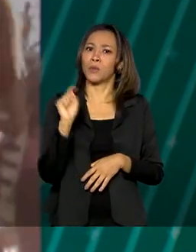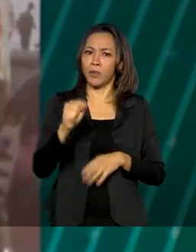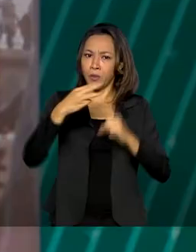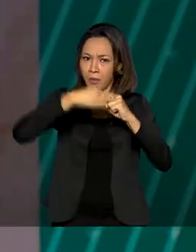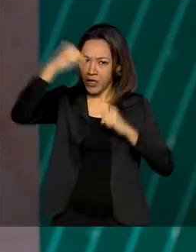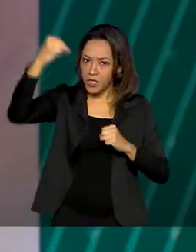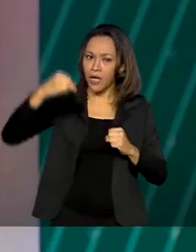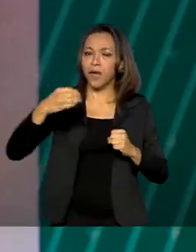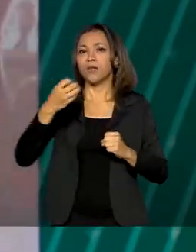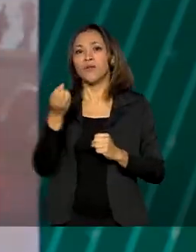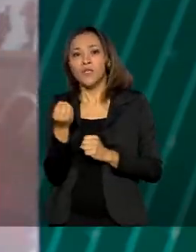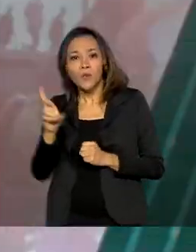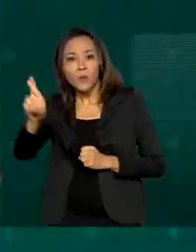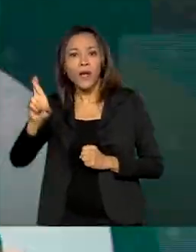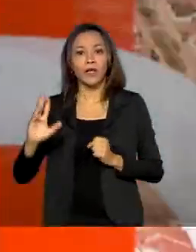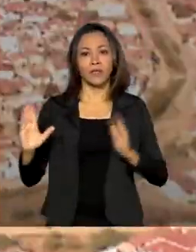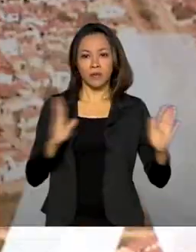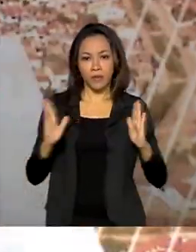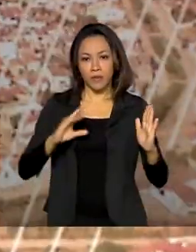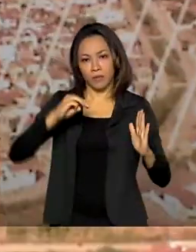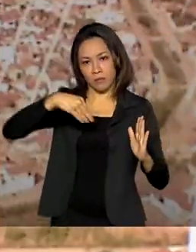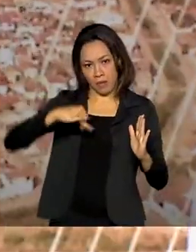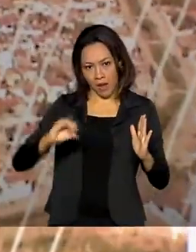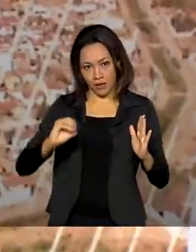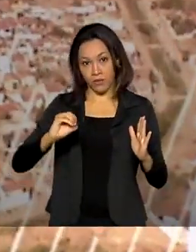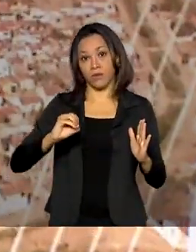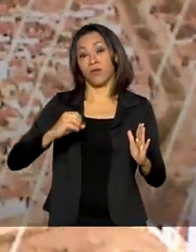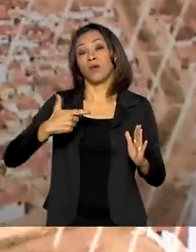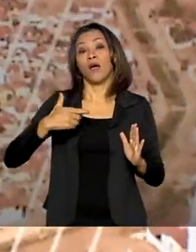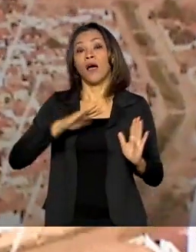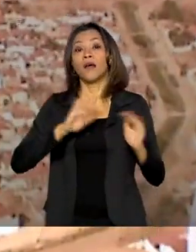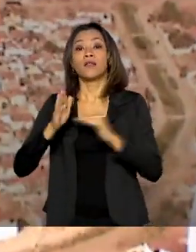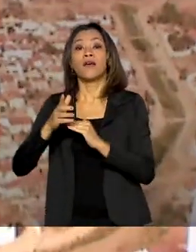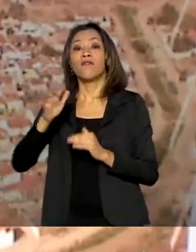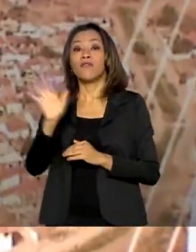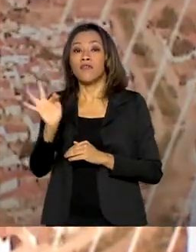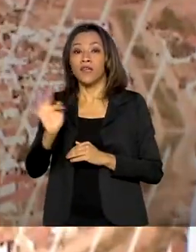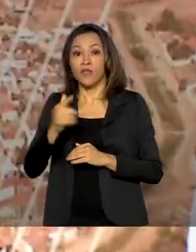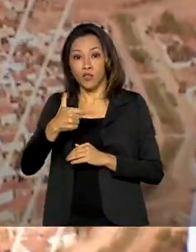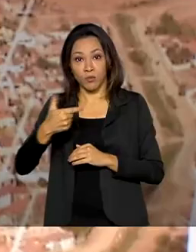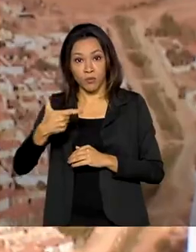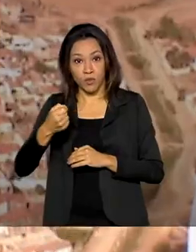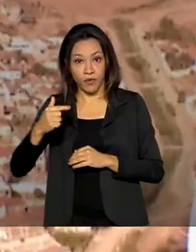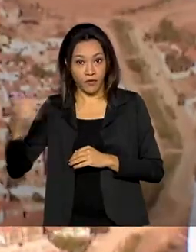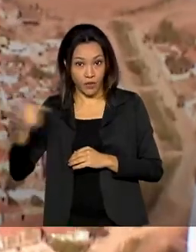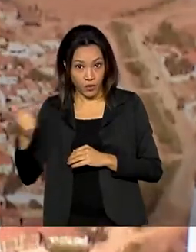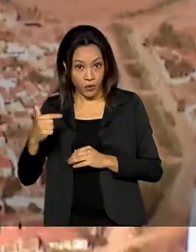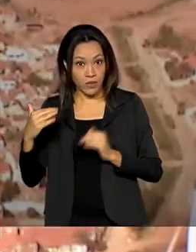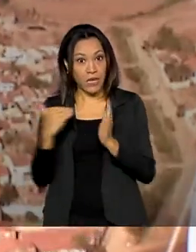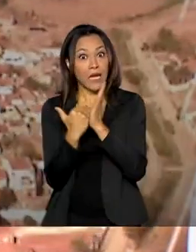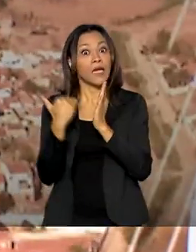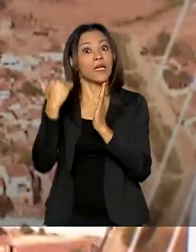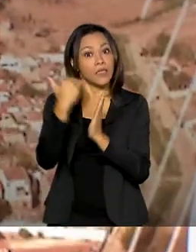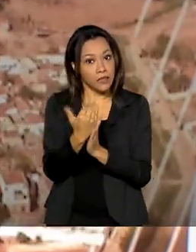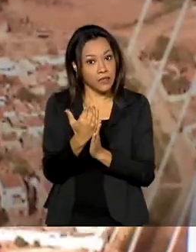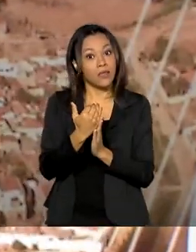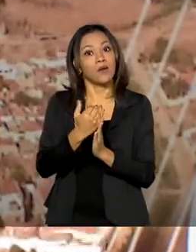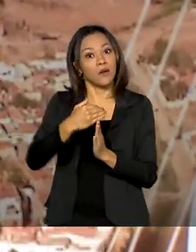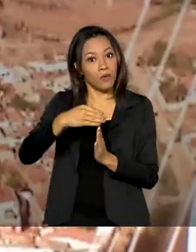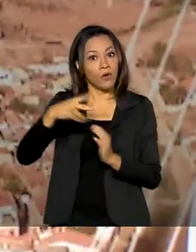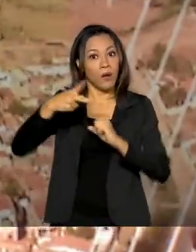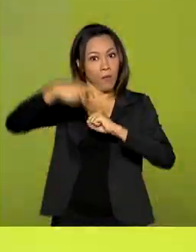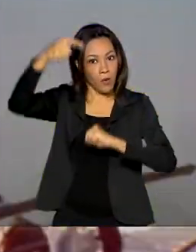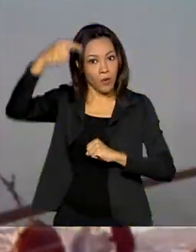entre março deste ano e fevereiro de 2022. A pós-graduação cresceu mais de 48% na última